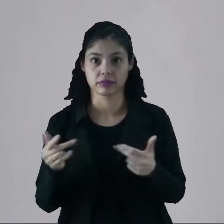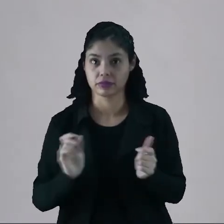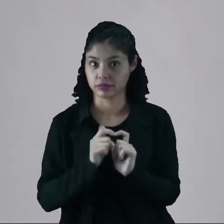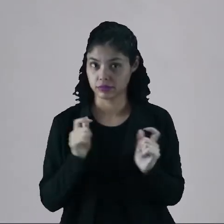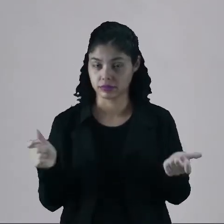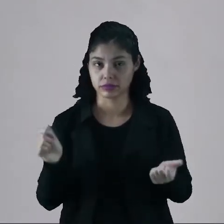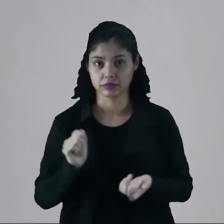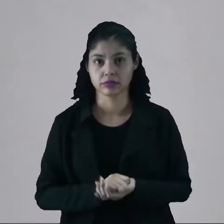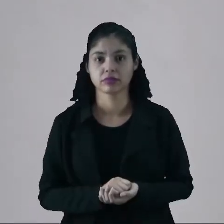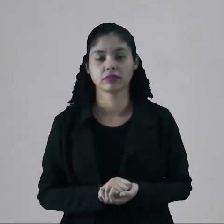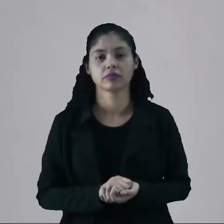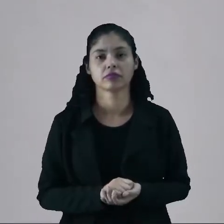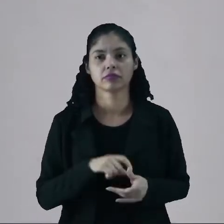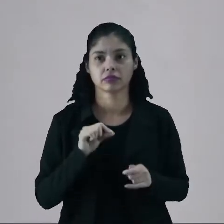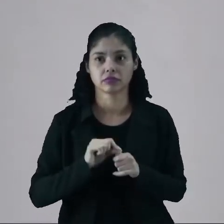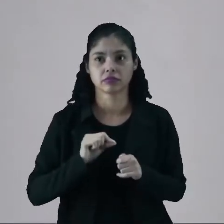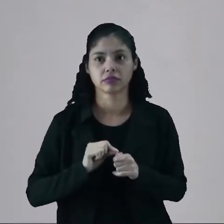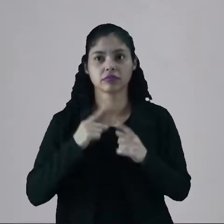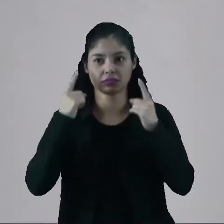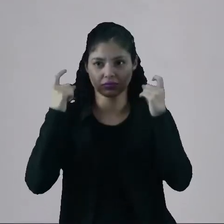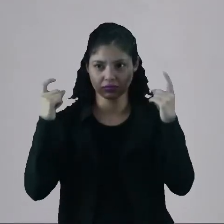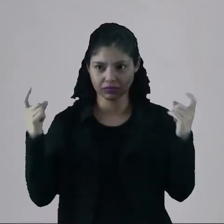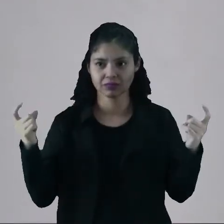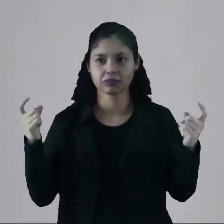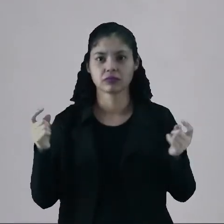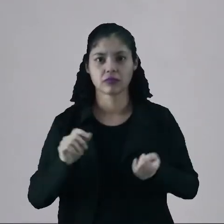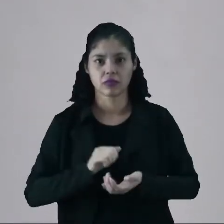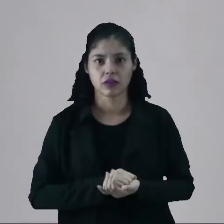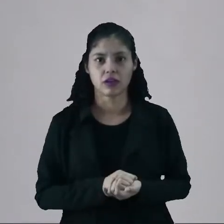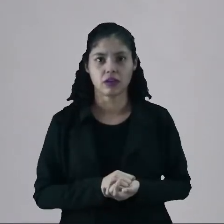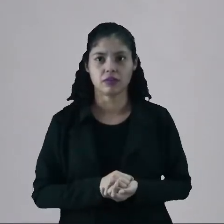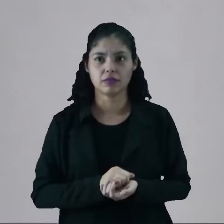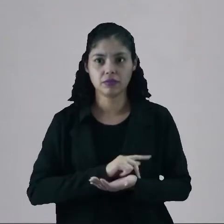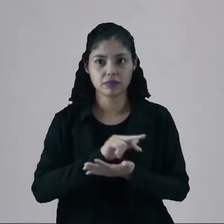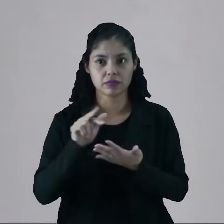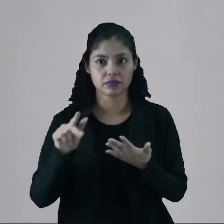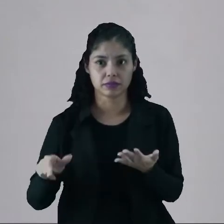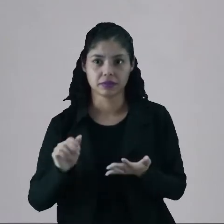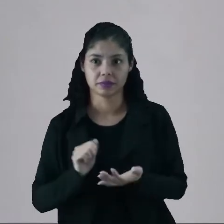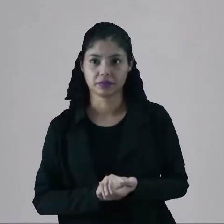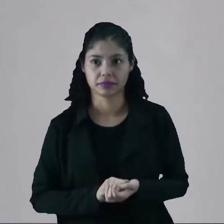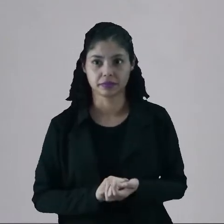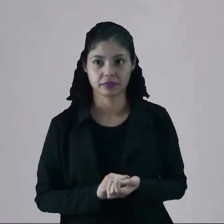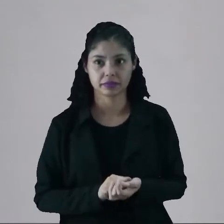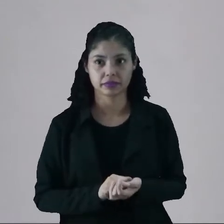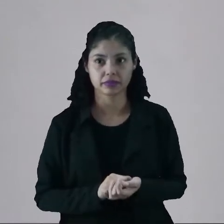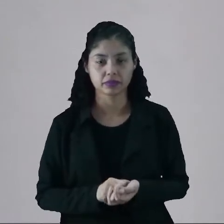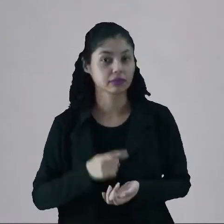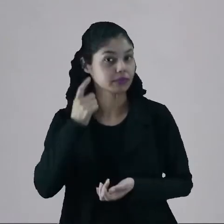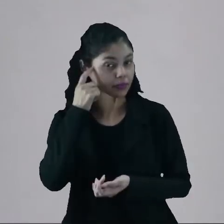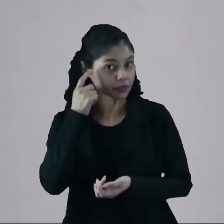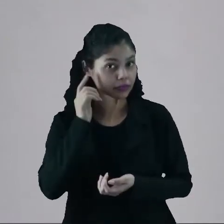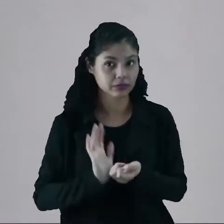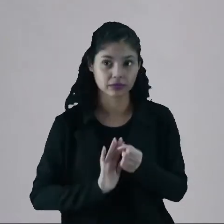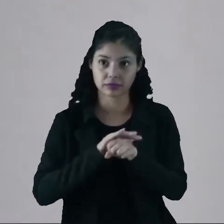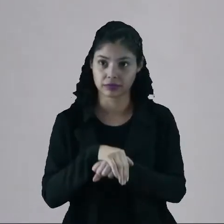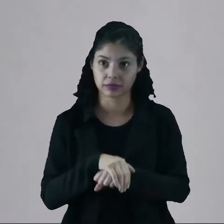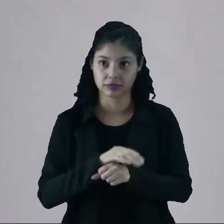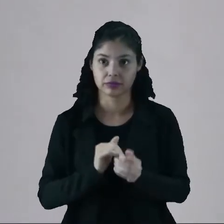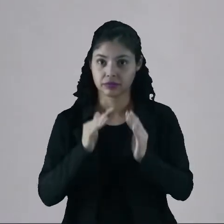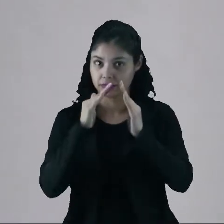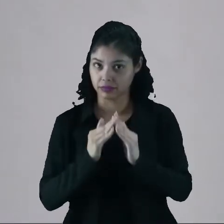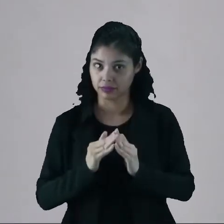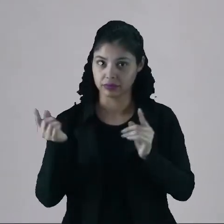coisa gigantesca. E elas fazem de fato um leve ruído. Você pega várias delas, então imagine a noite se alguém